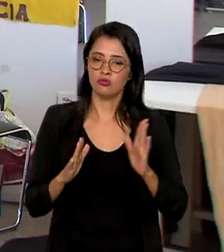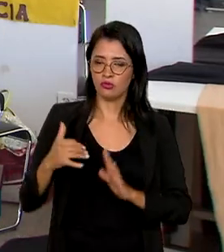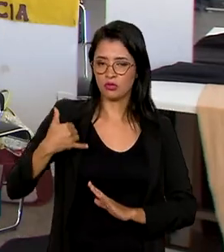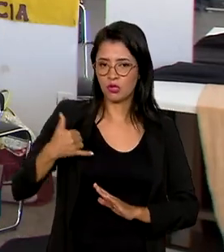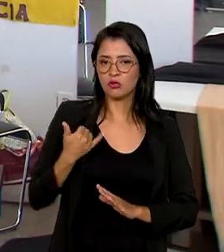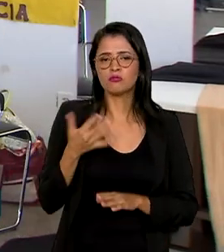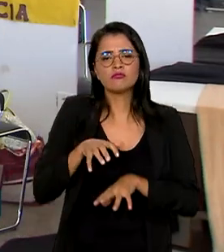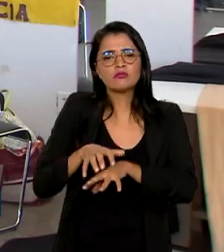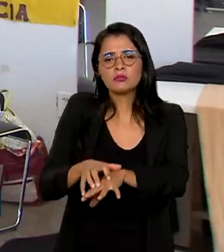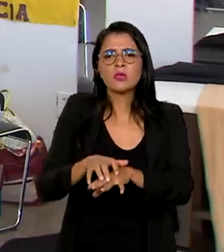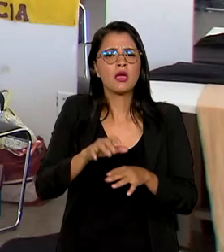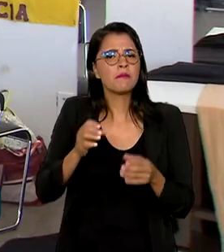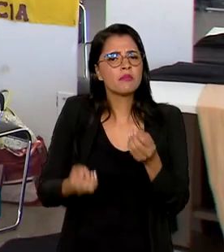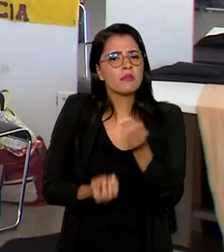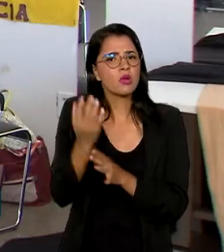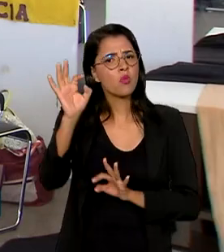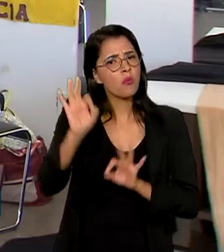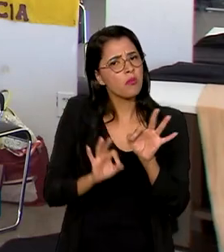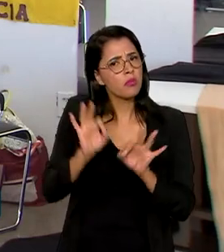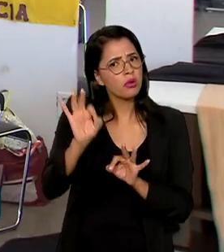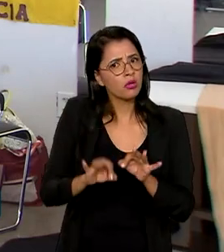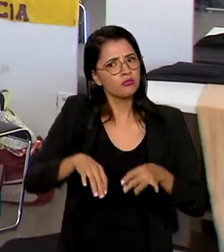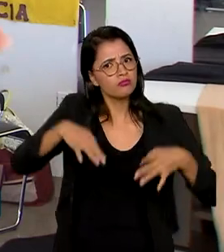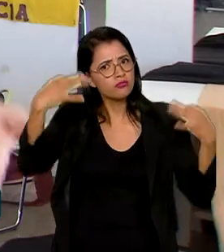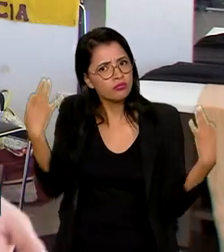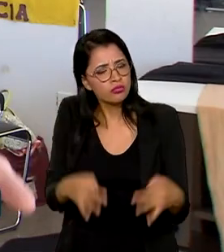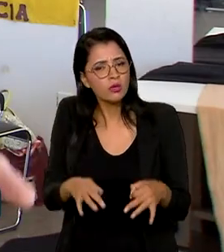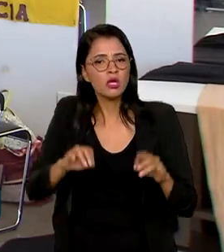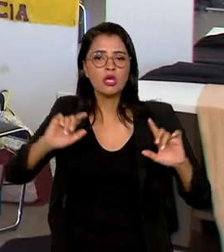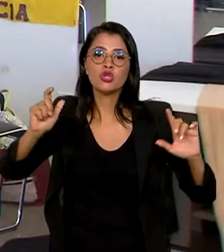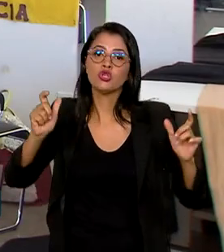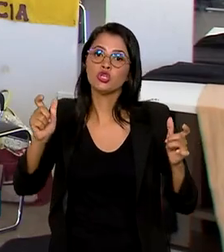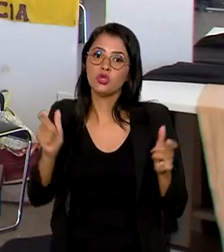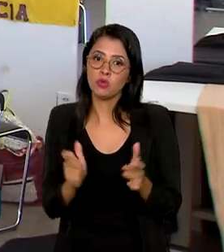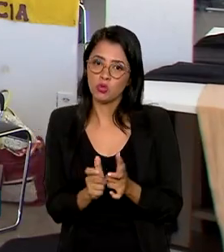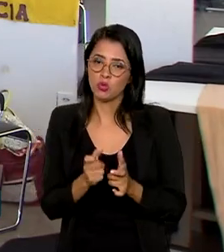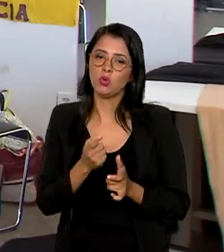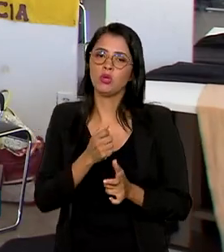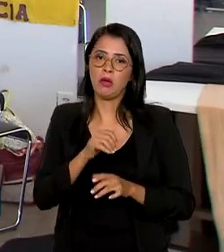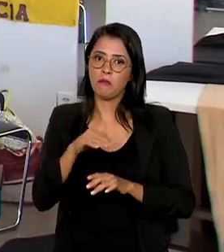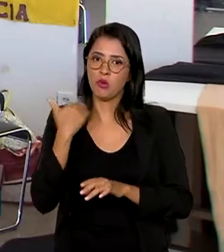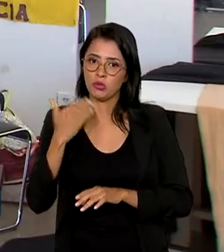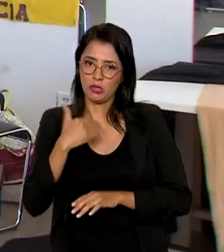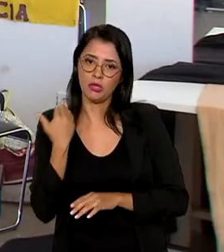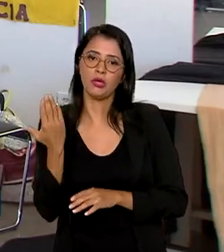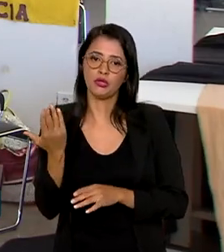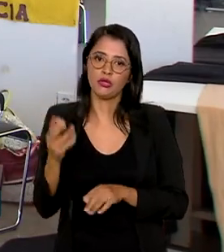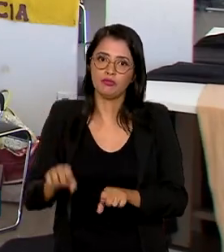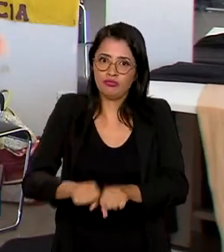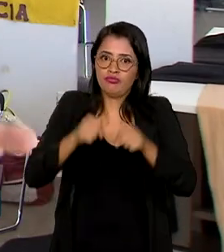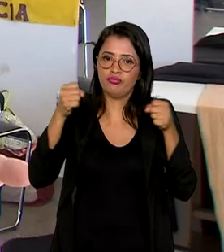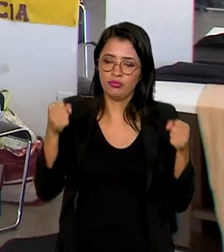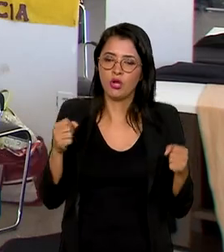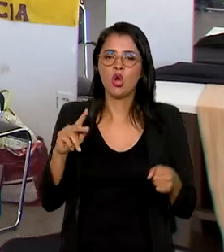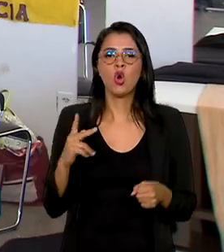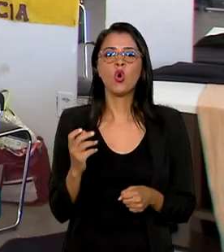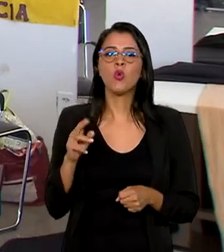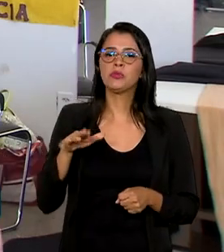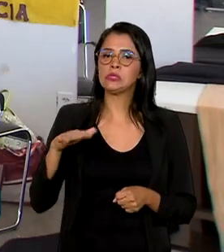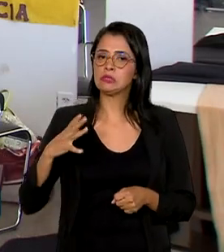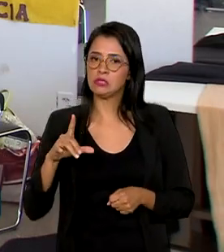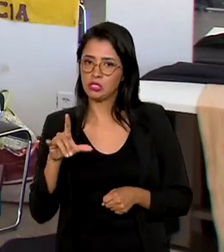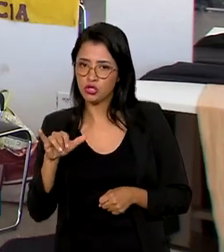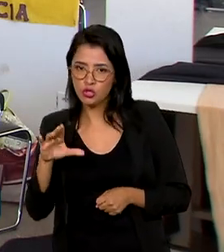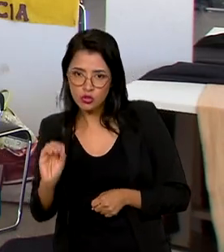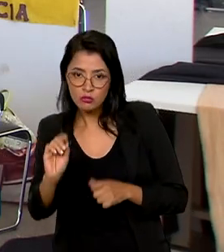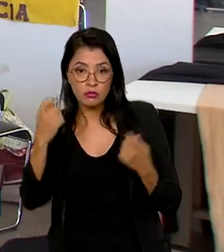é para construir um plano de ação eficaz que reduz a taxa de mortalidade por homicídio. Mas para isso, é